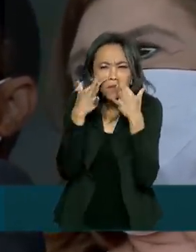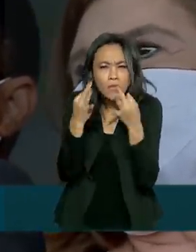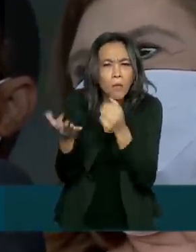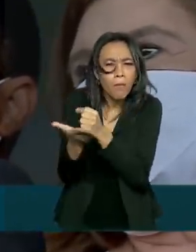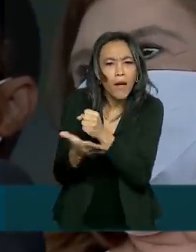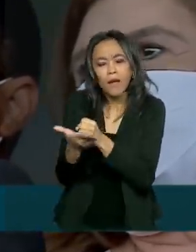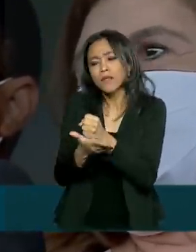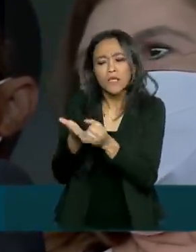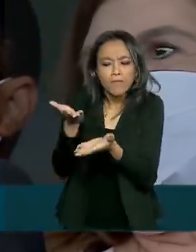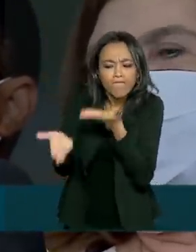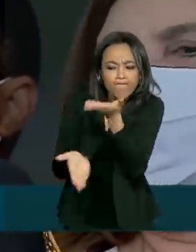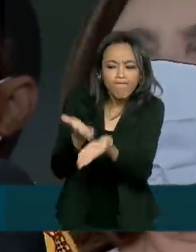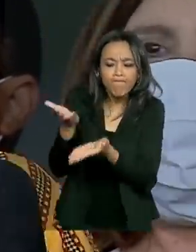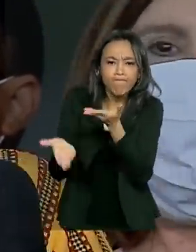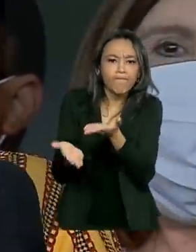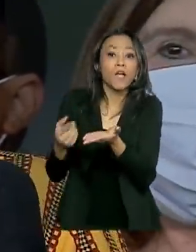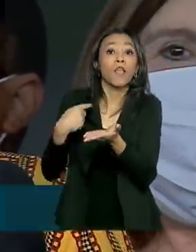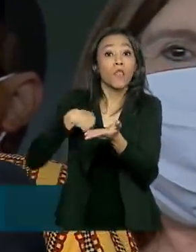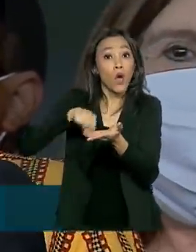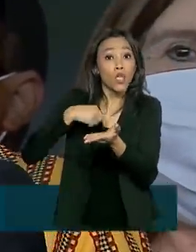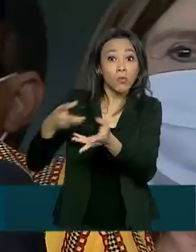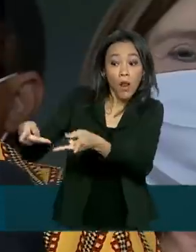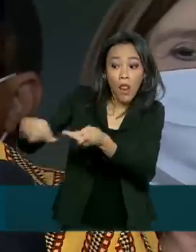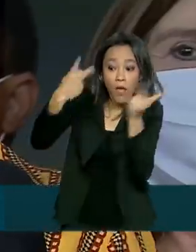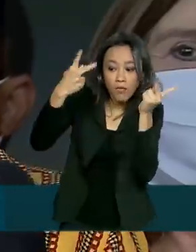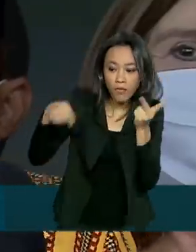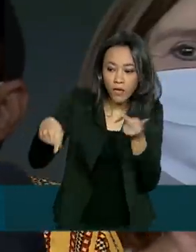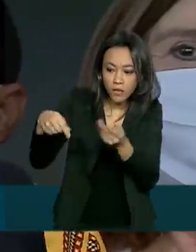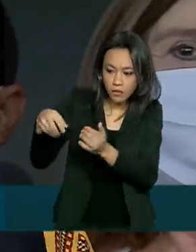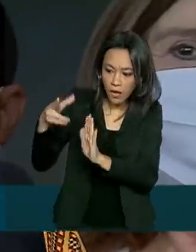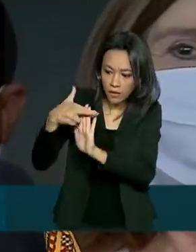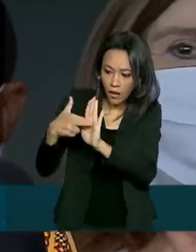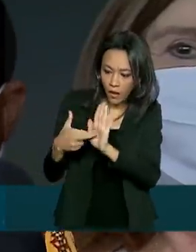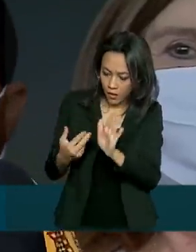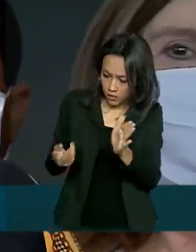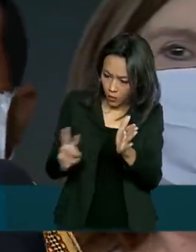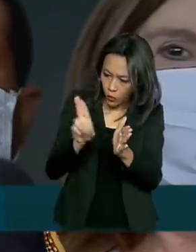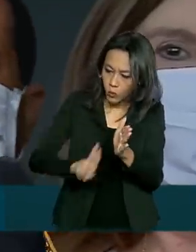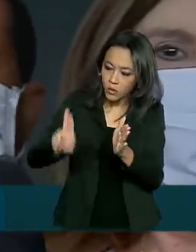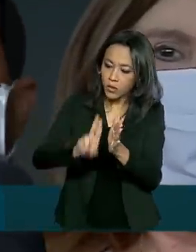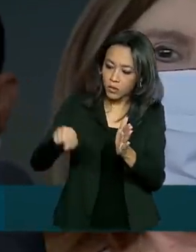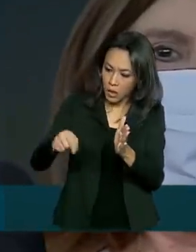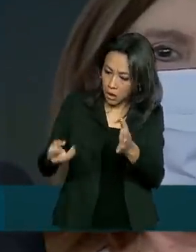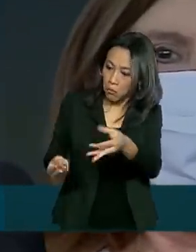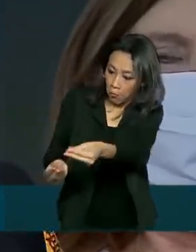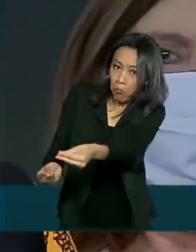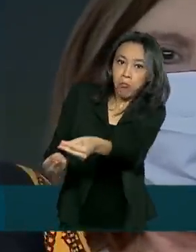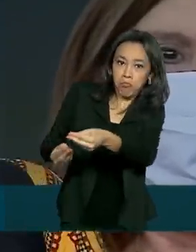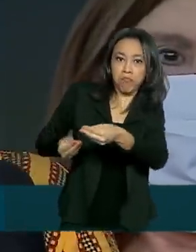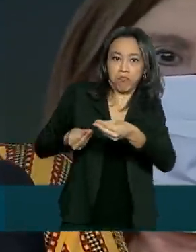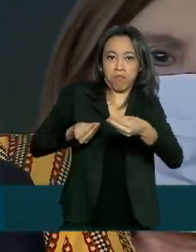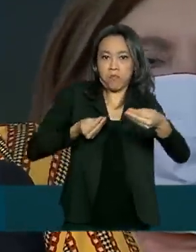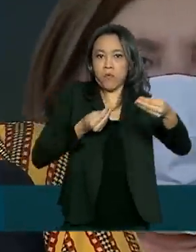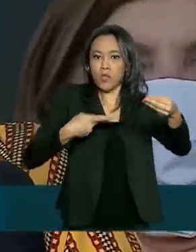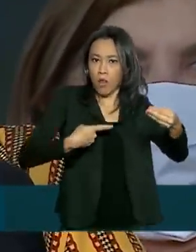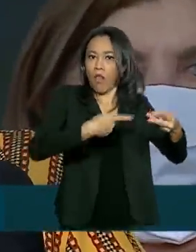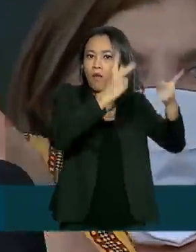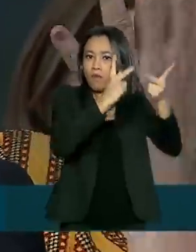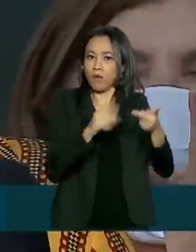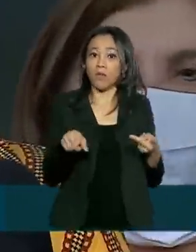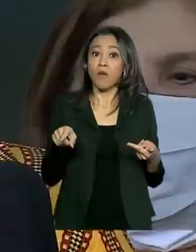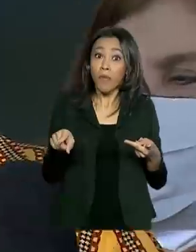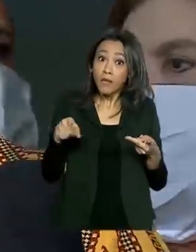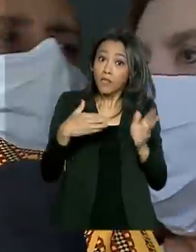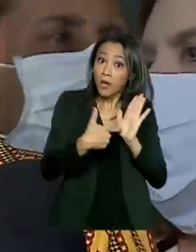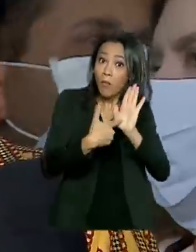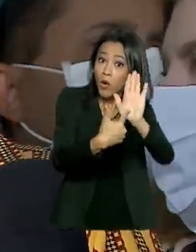E estamos levando oficialmente o protocolo que está sendo aplicado aqui. Estamos levando oficialmente para que ele seja